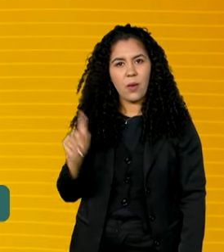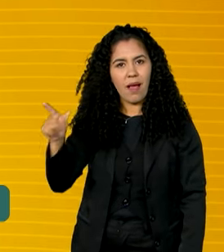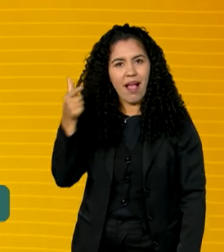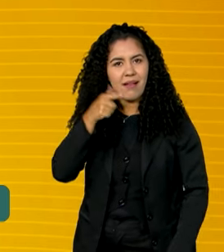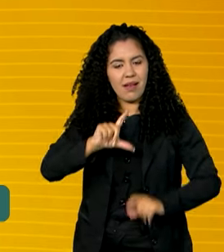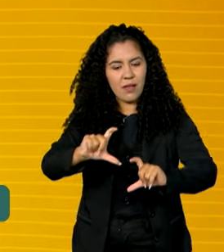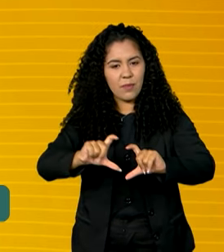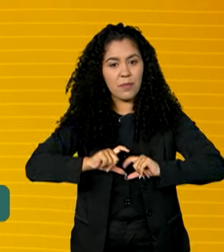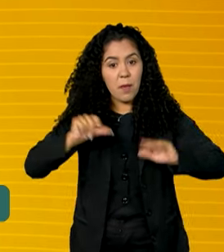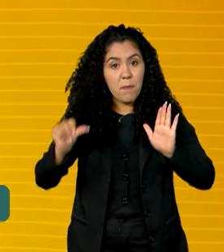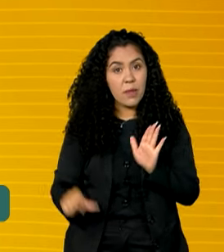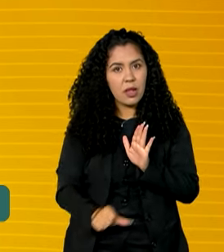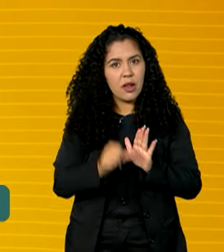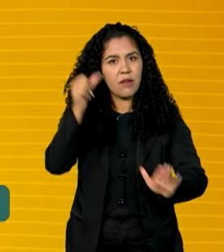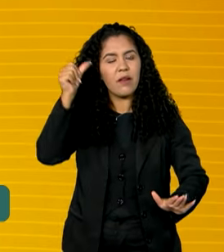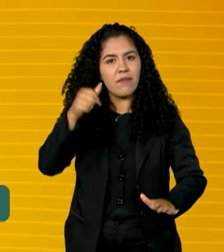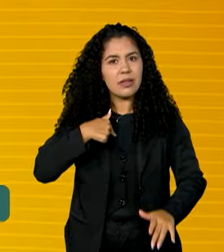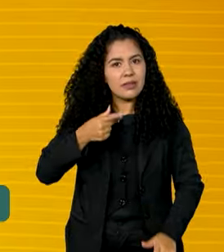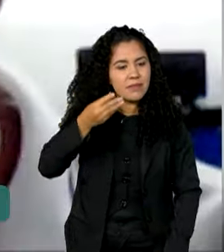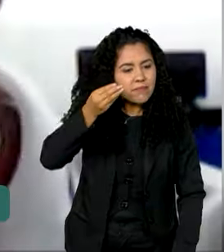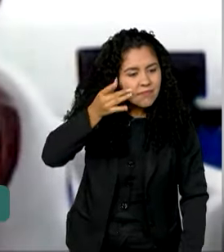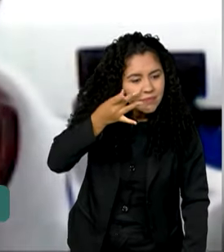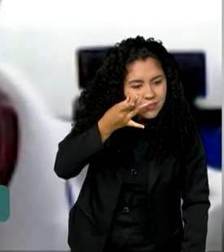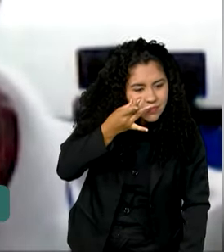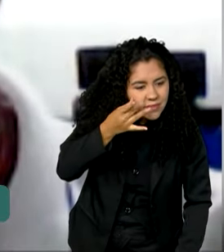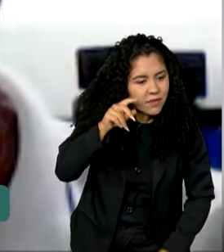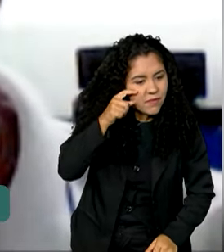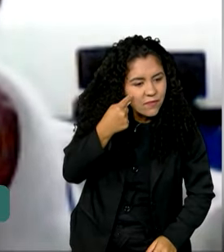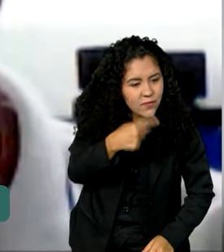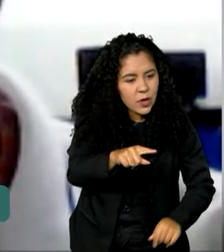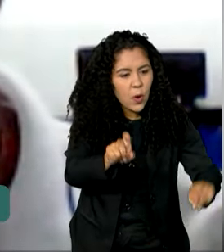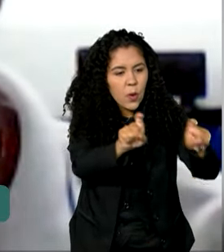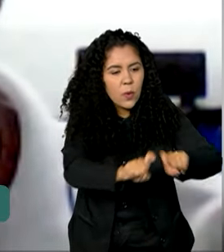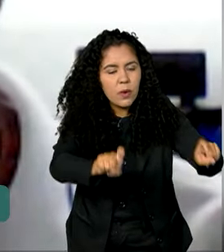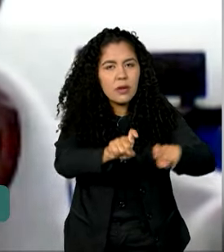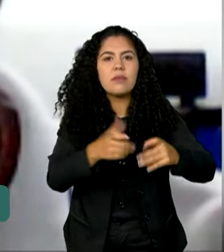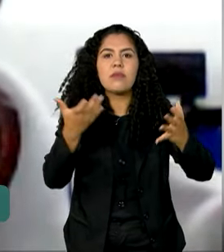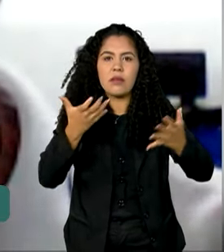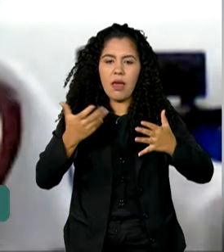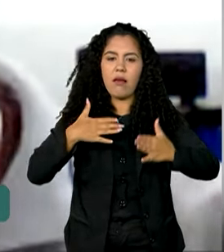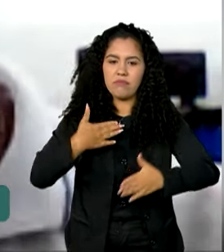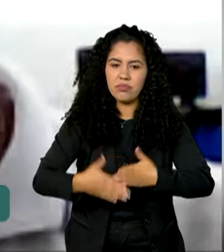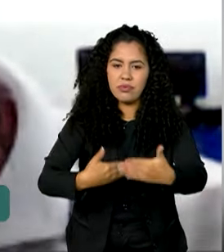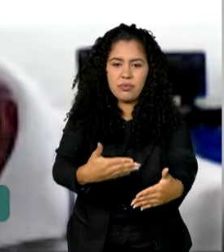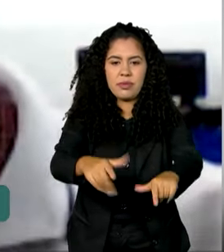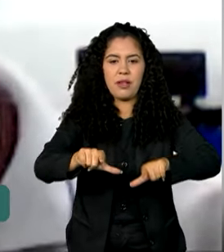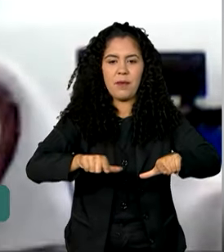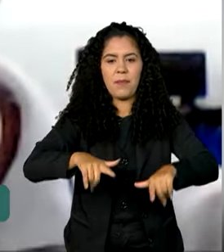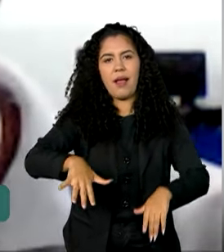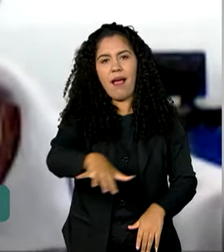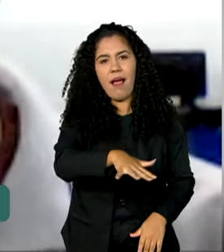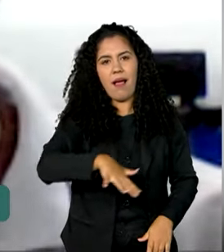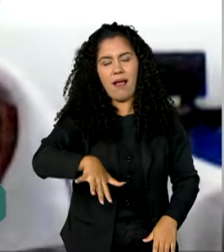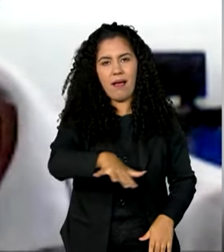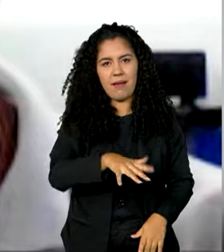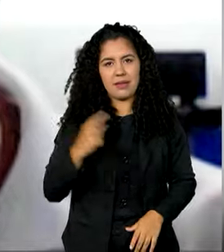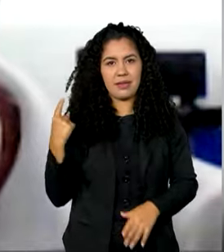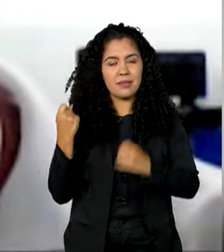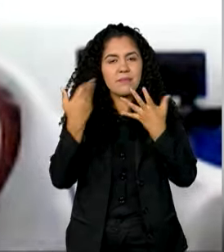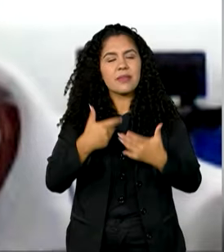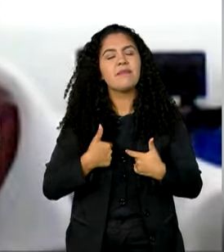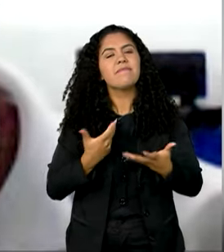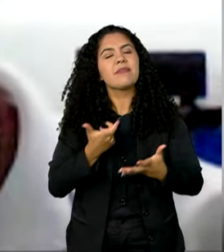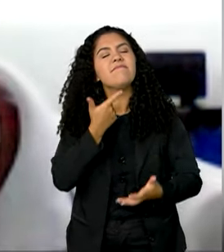pela primeira vez na escola e já pensa em seguir a carreira na área. Meu desejo é trabalhar nessa área da